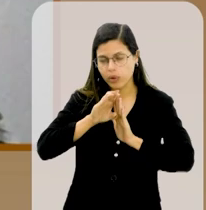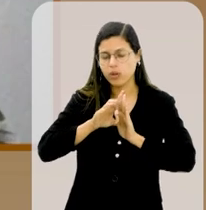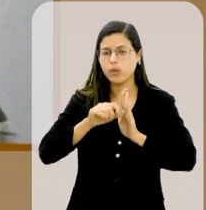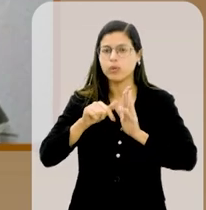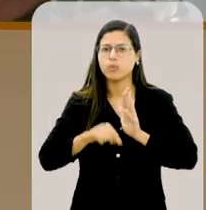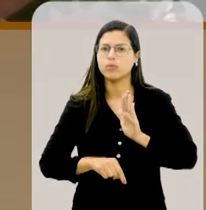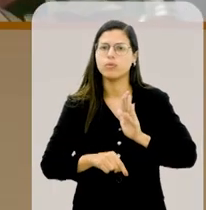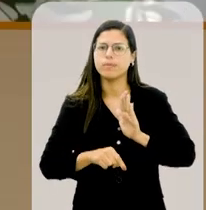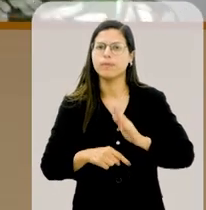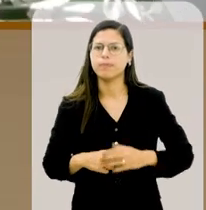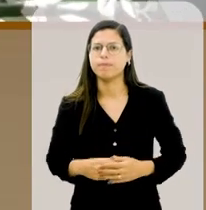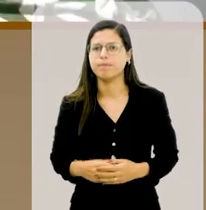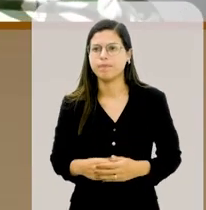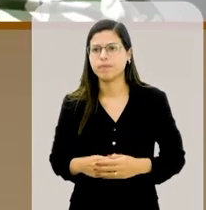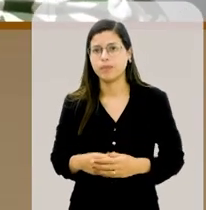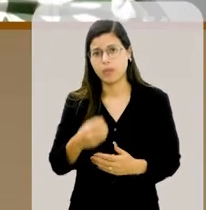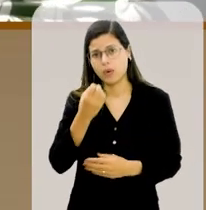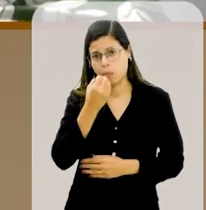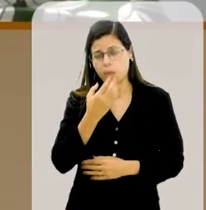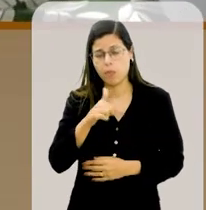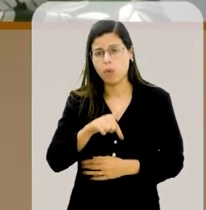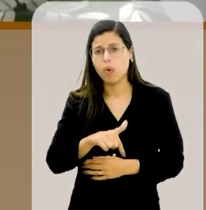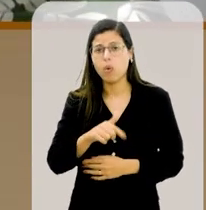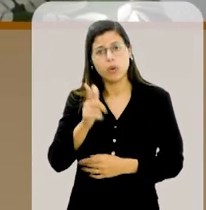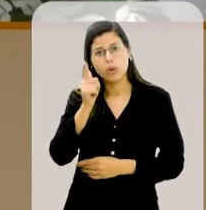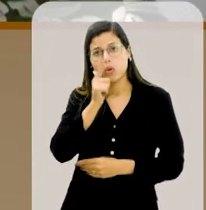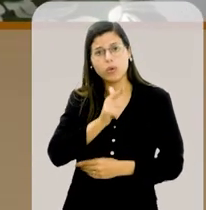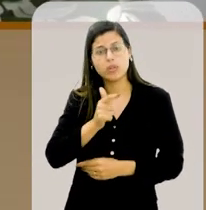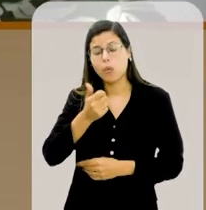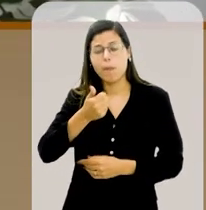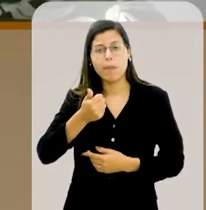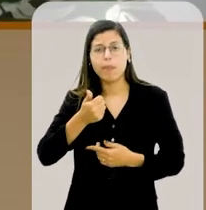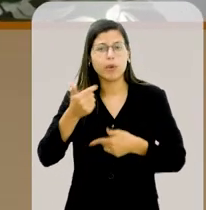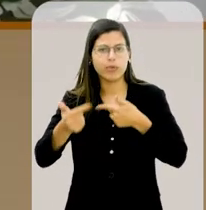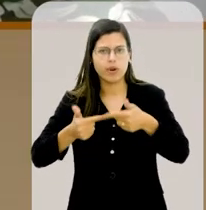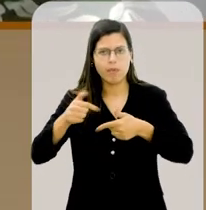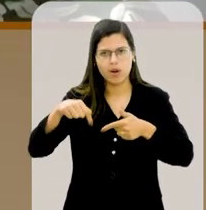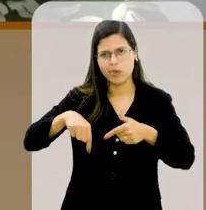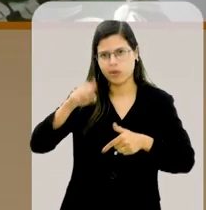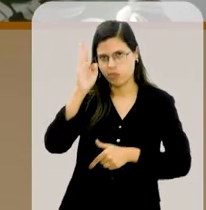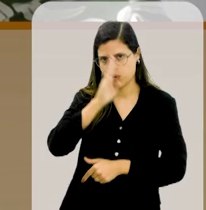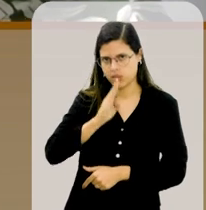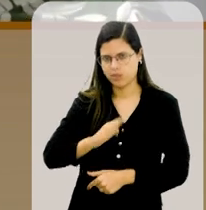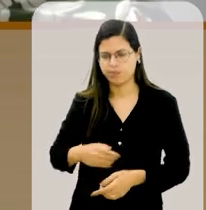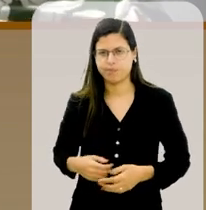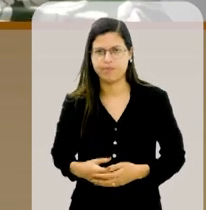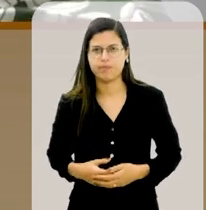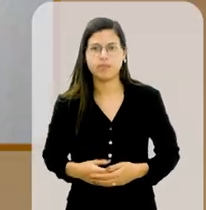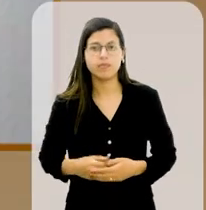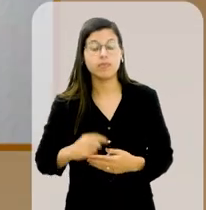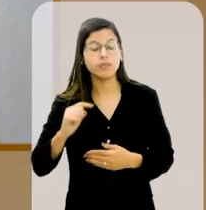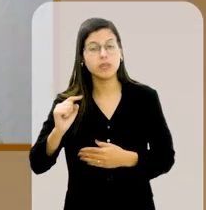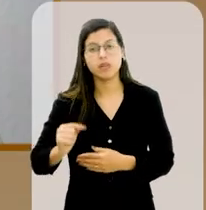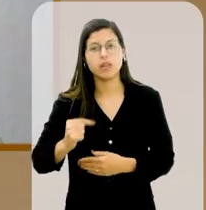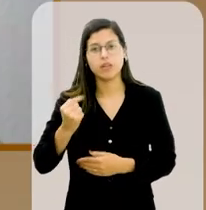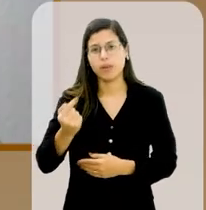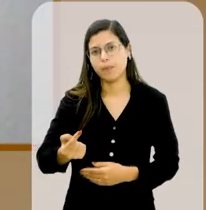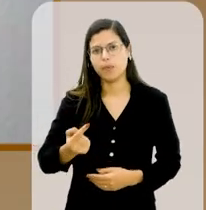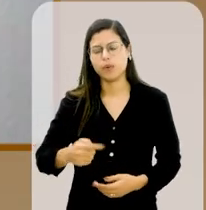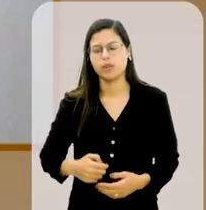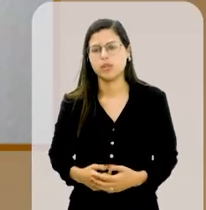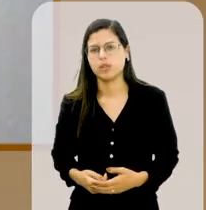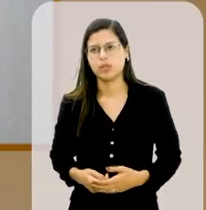currículo rico, e conseguiu o seu primeiro emprego no Brasil. E, a partir daí,